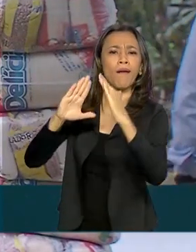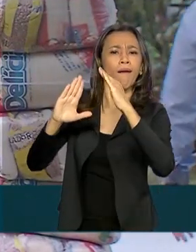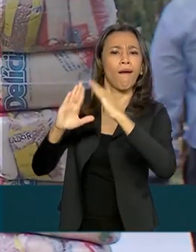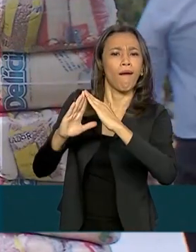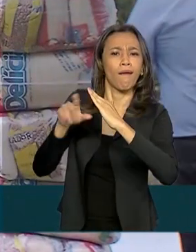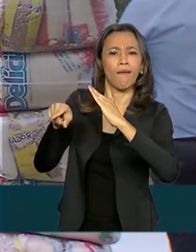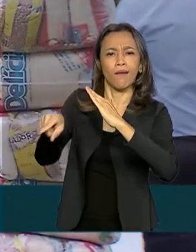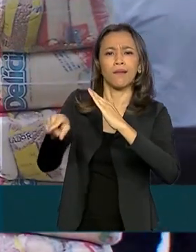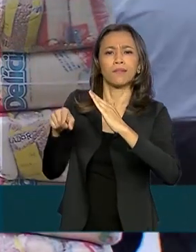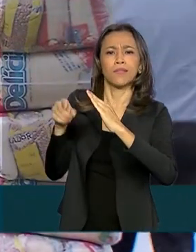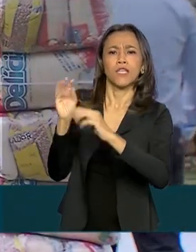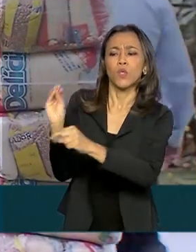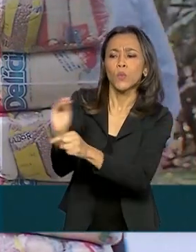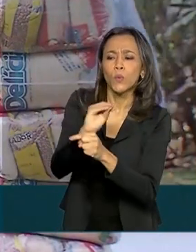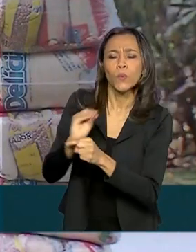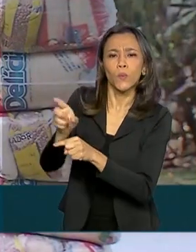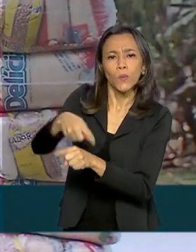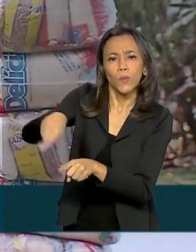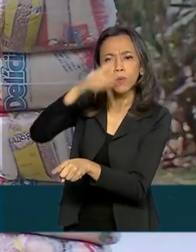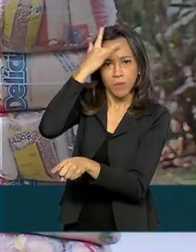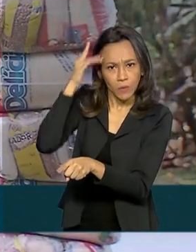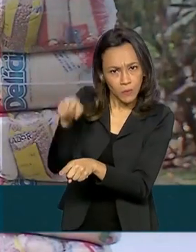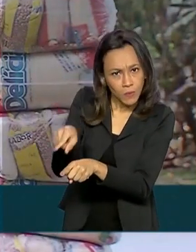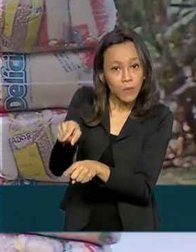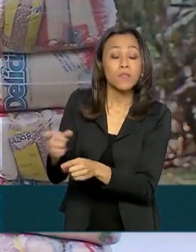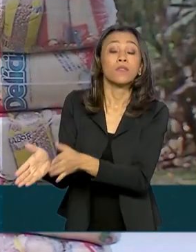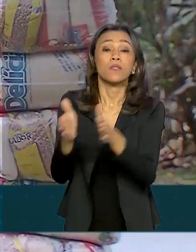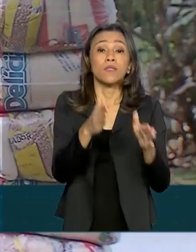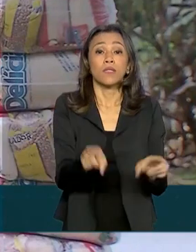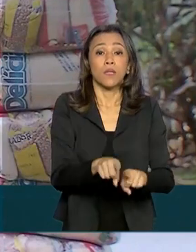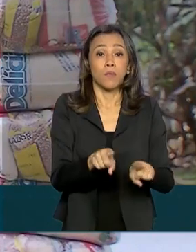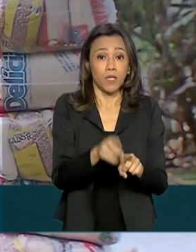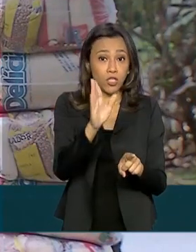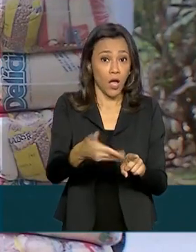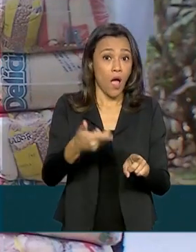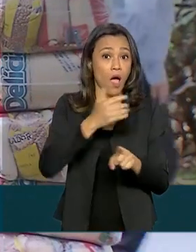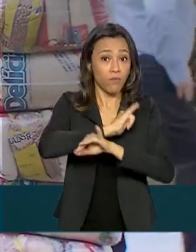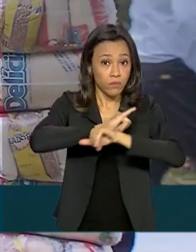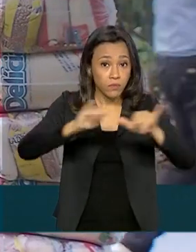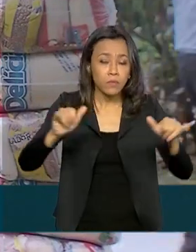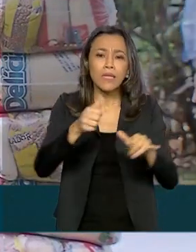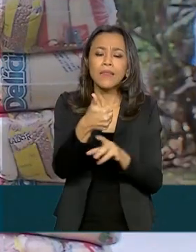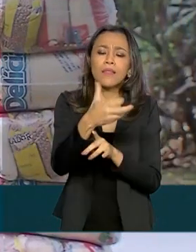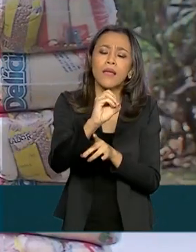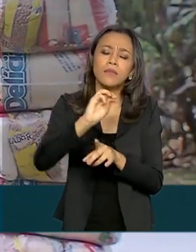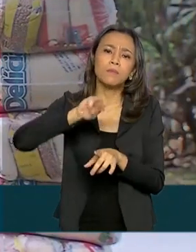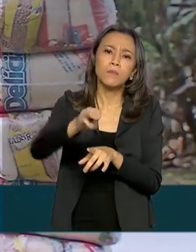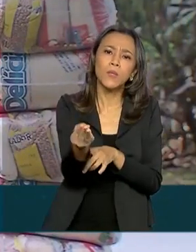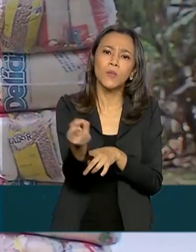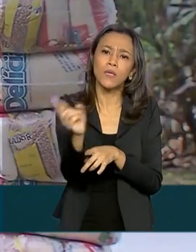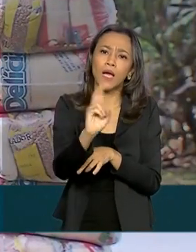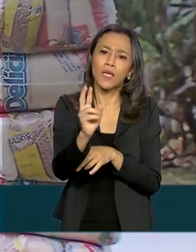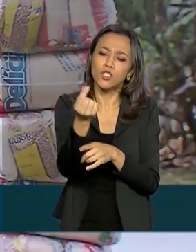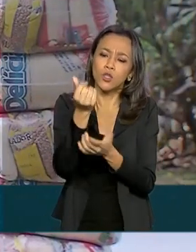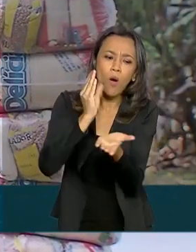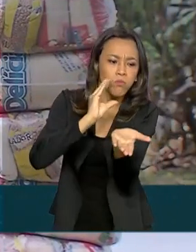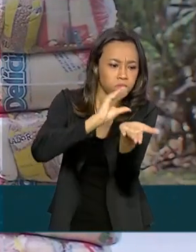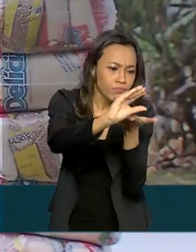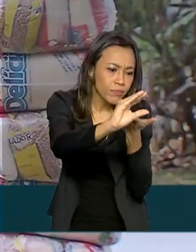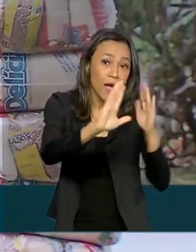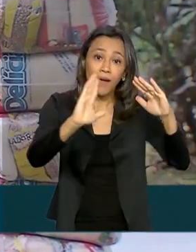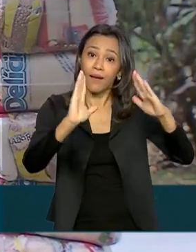vulnerabilidade social. Ainda ontem, a ministra também anunciou uma verba de 10 milhões de reais para a Casa da Mulher